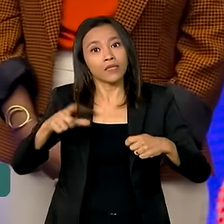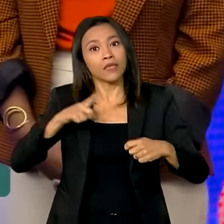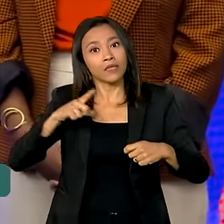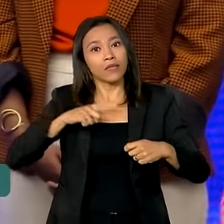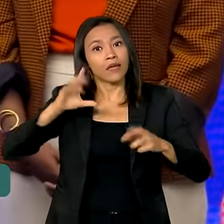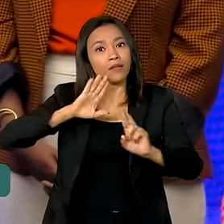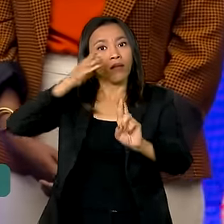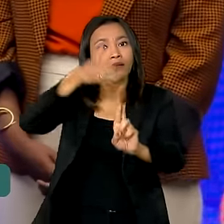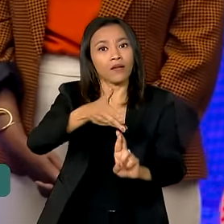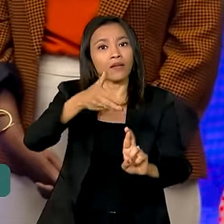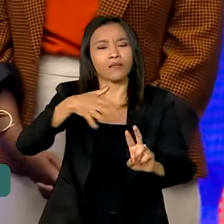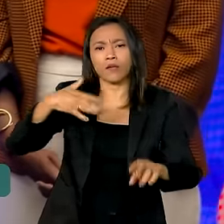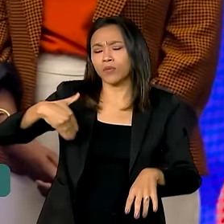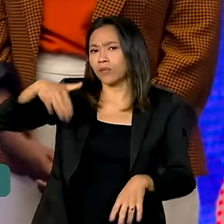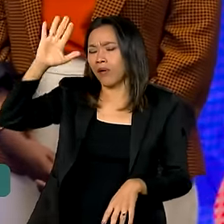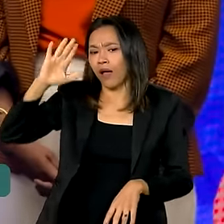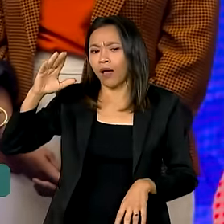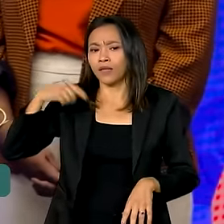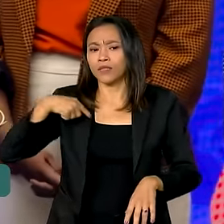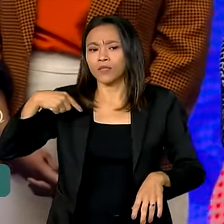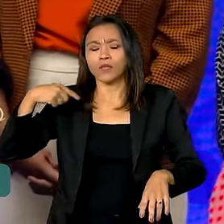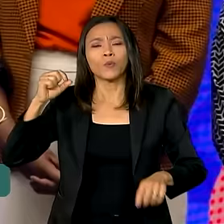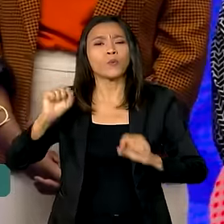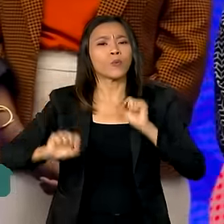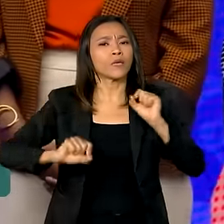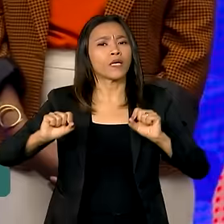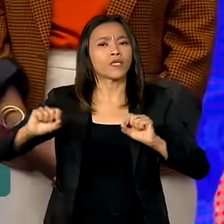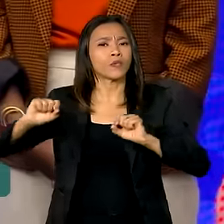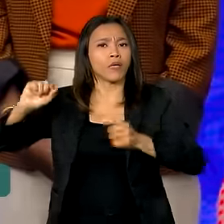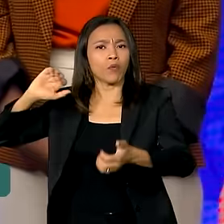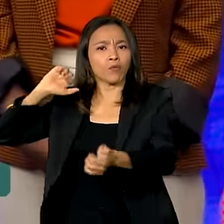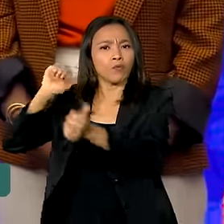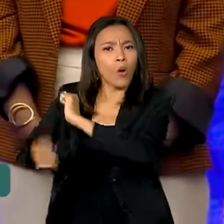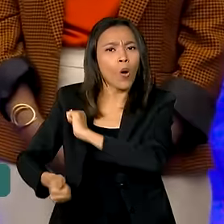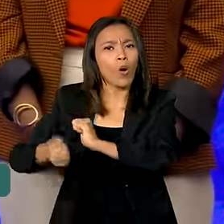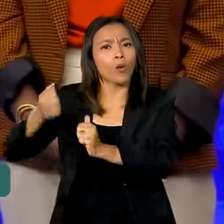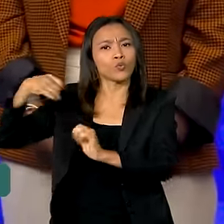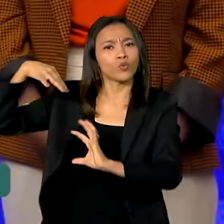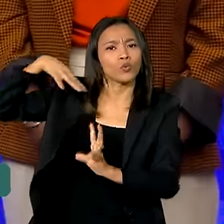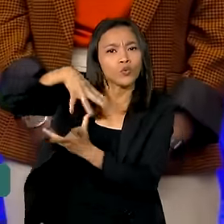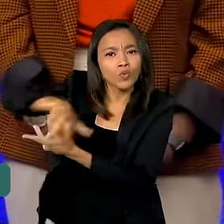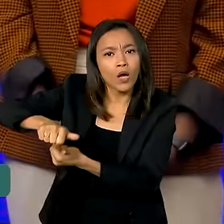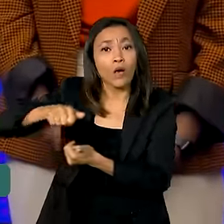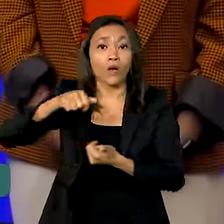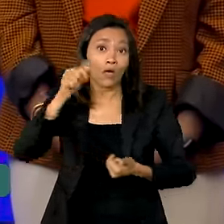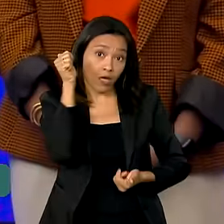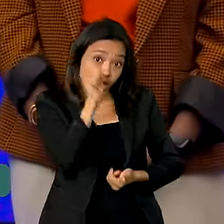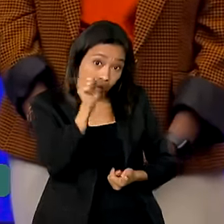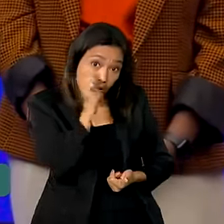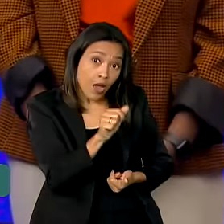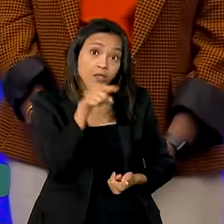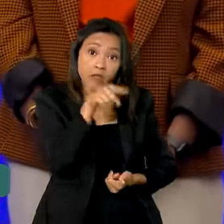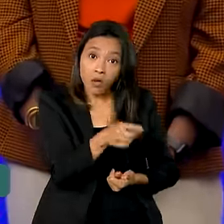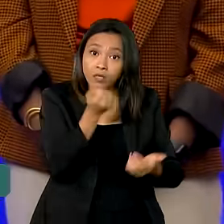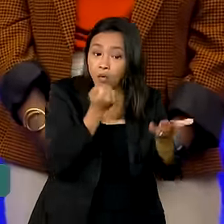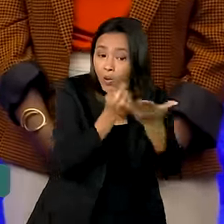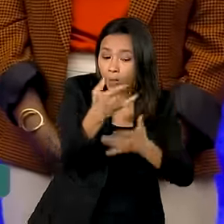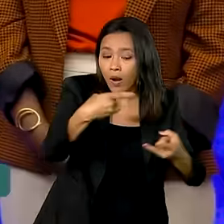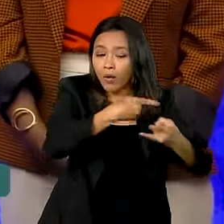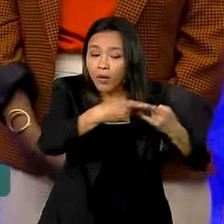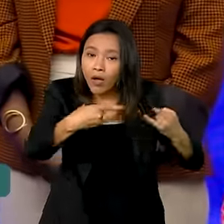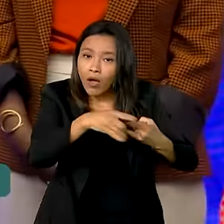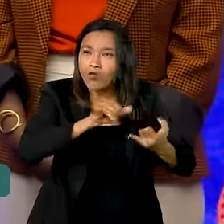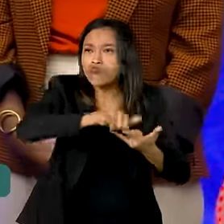mais importante do que o título de uma Copa do Mundo. Ser um país onde as mulheres podem comprar uma passagem, podem se hospedar num